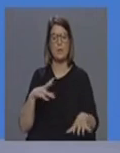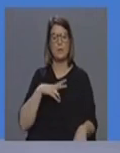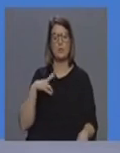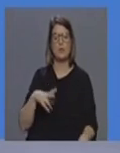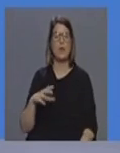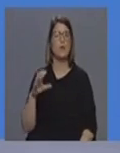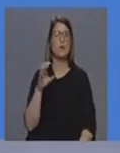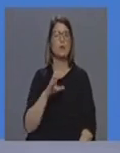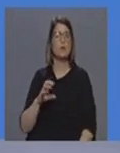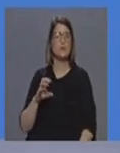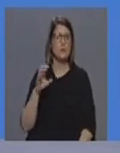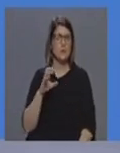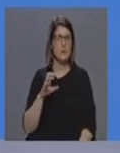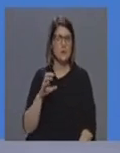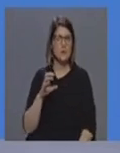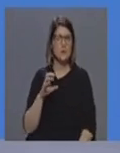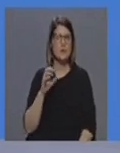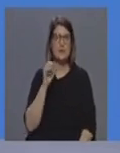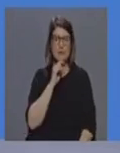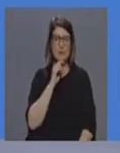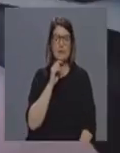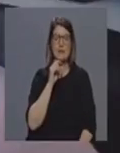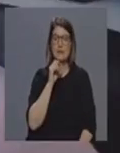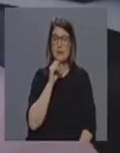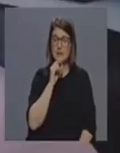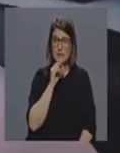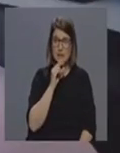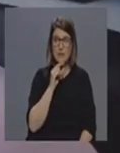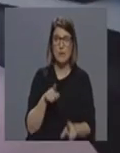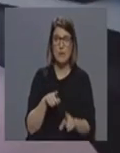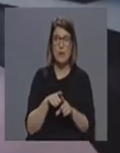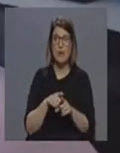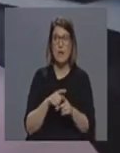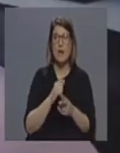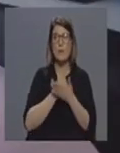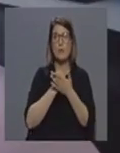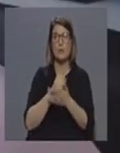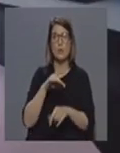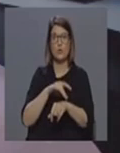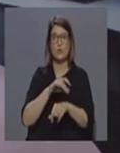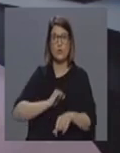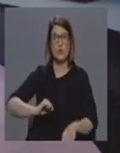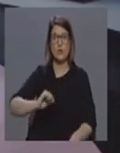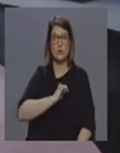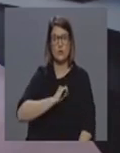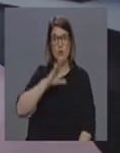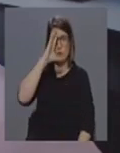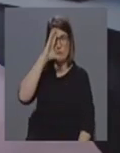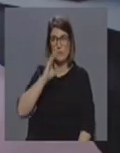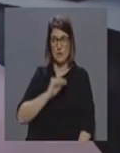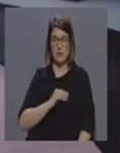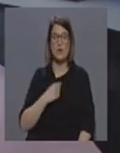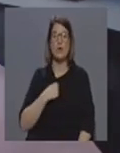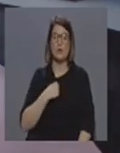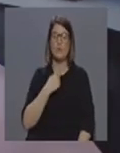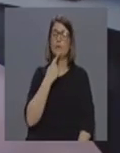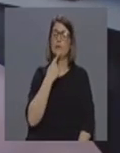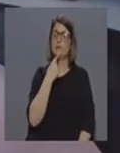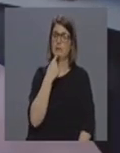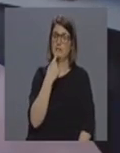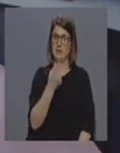terão capacidade de dar resposta aos nossos doentes de correr de resposta posso dizer é que